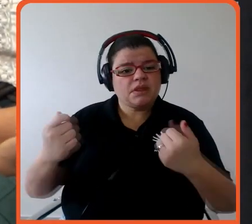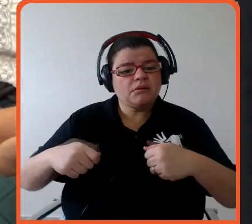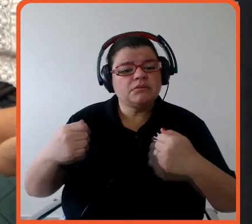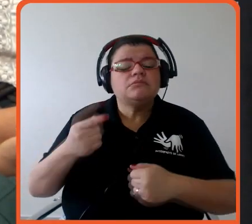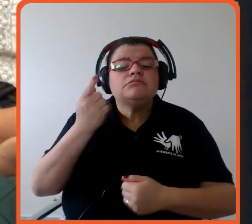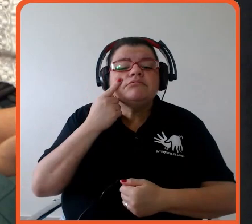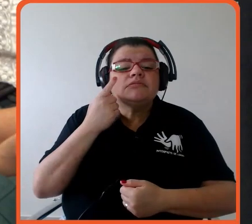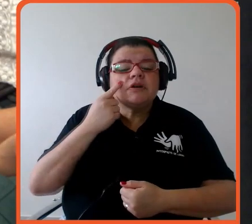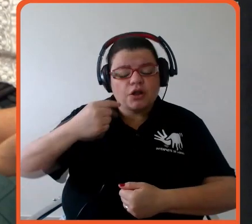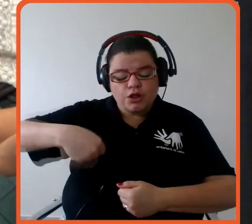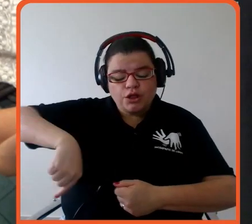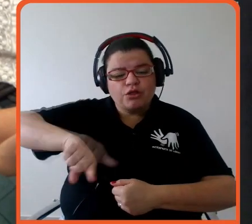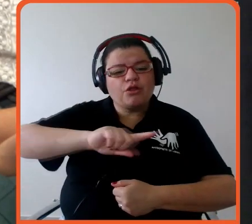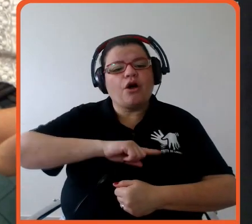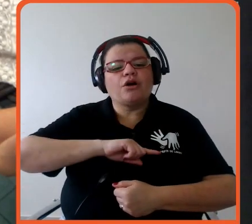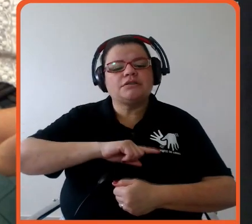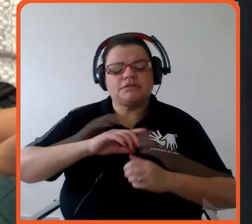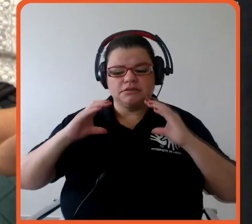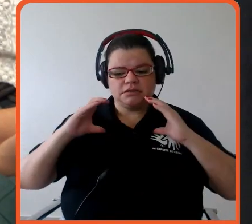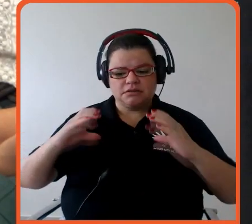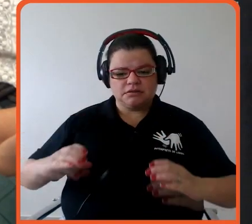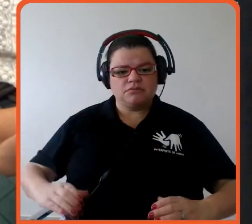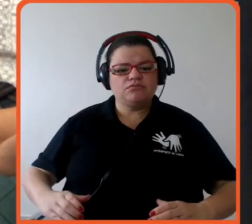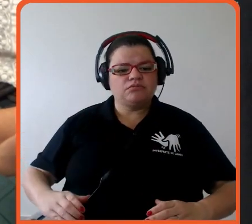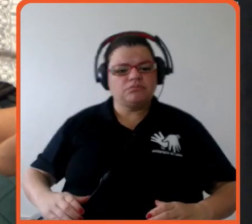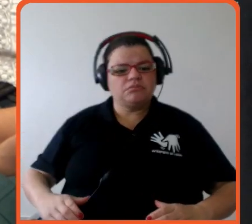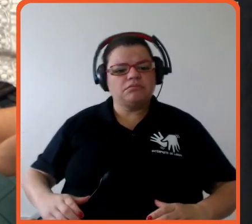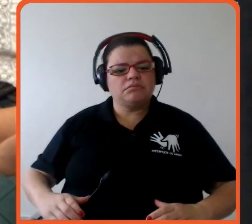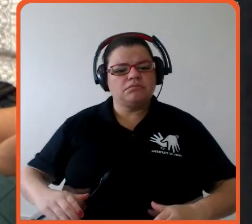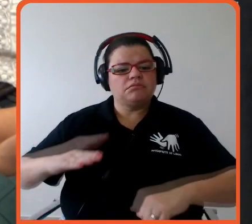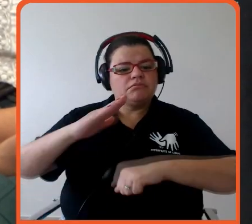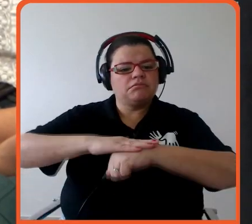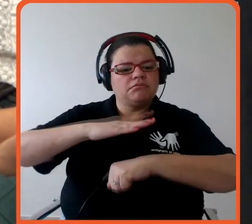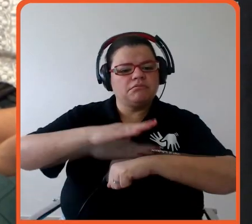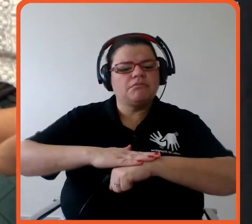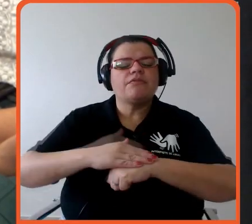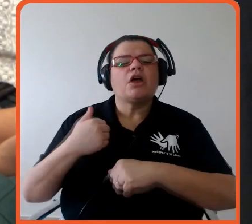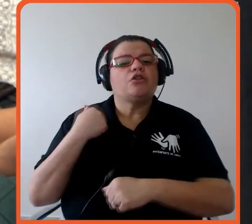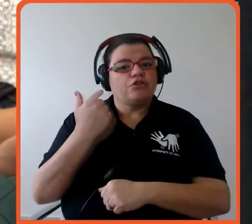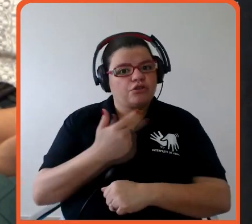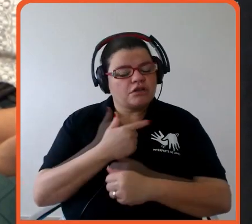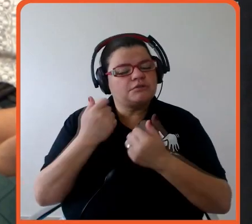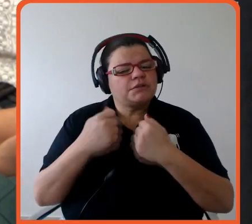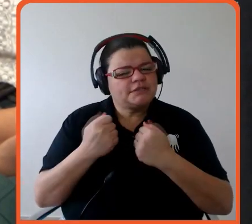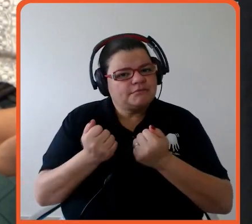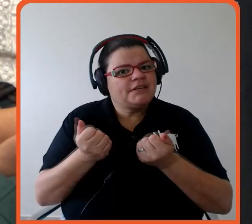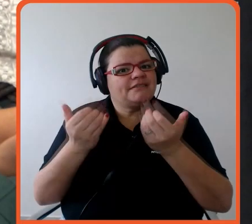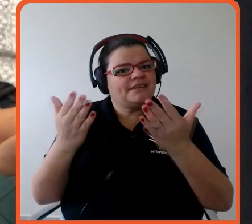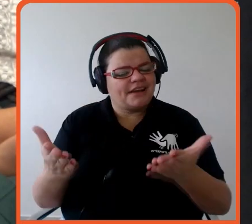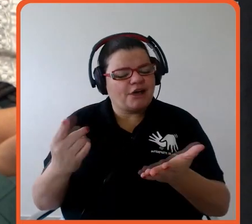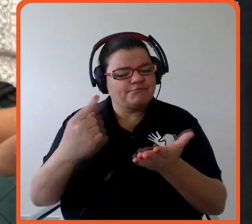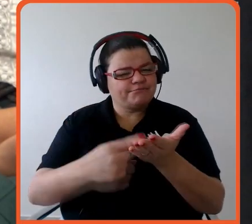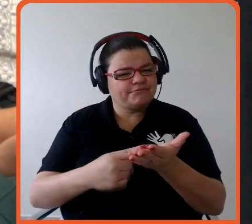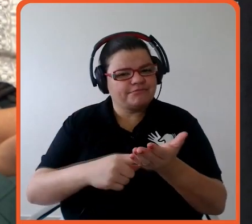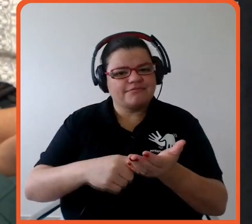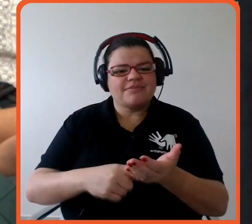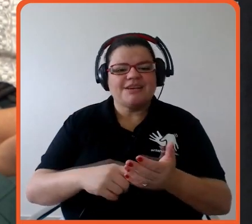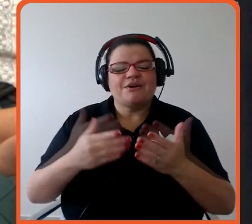como cidadãs cidadãos a gente tem muito a entregar nessa agenda sem dúvida nenhuma muito obrigado